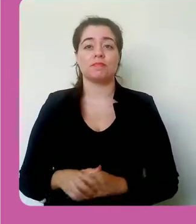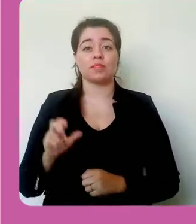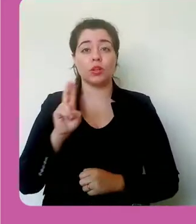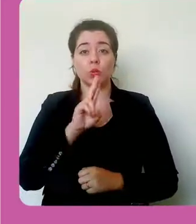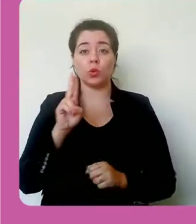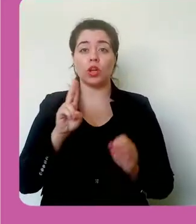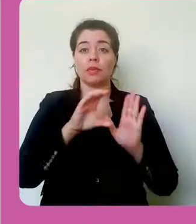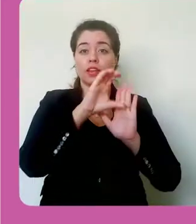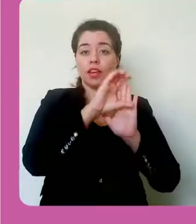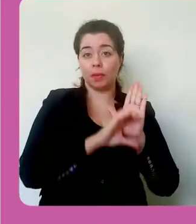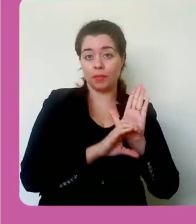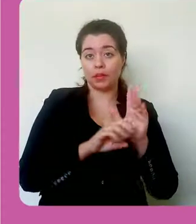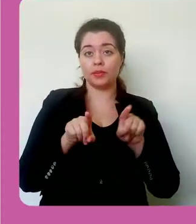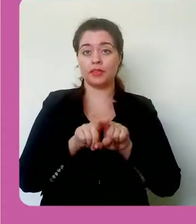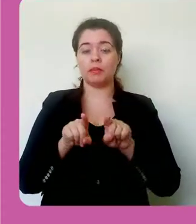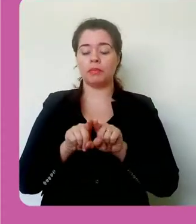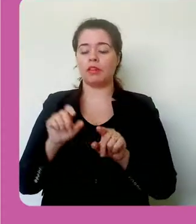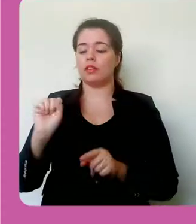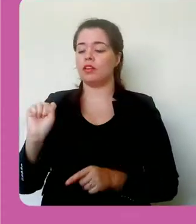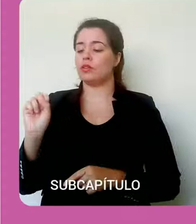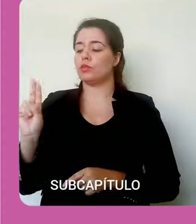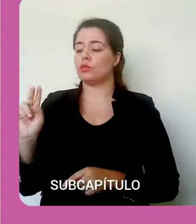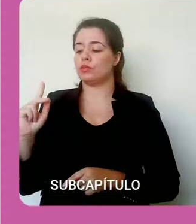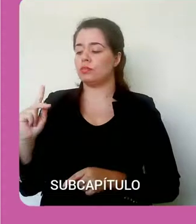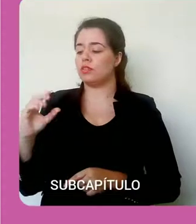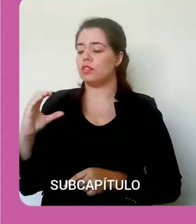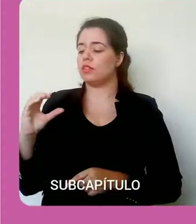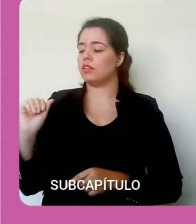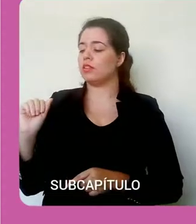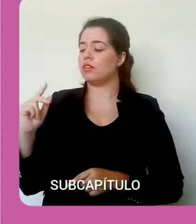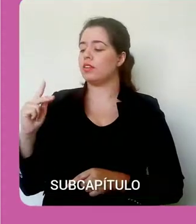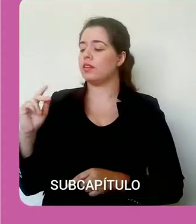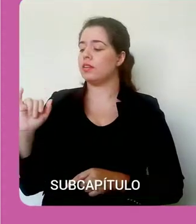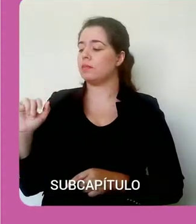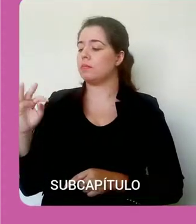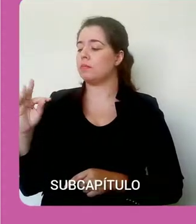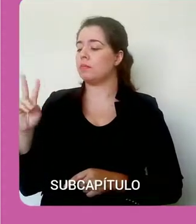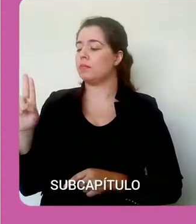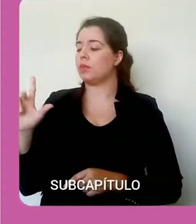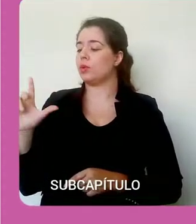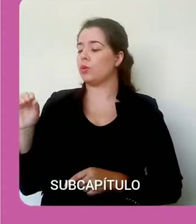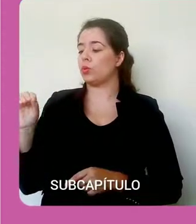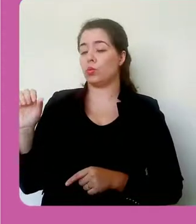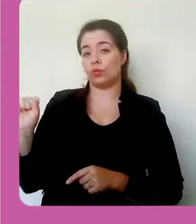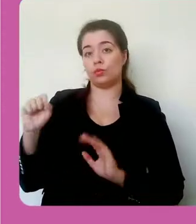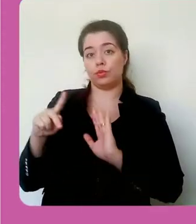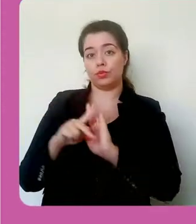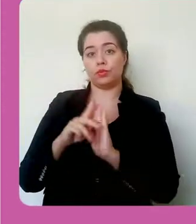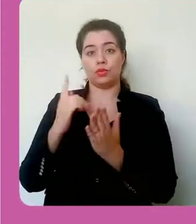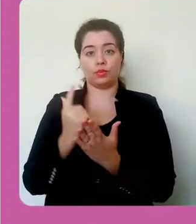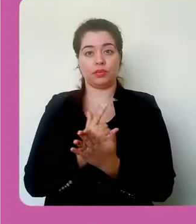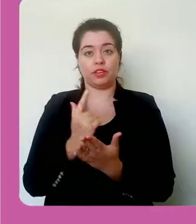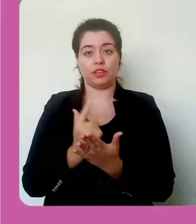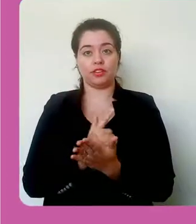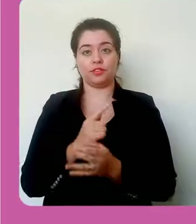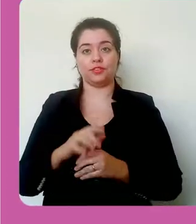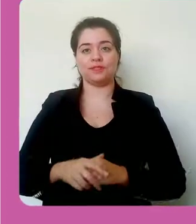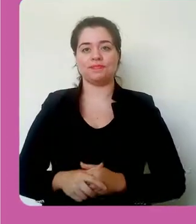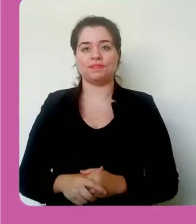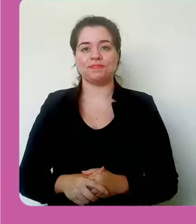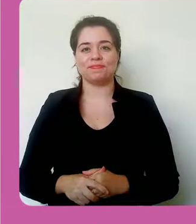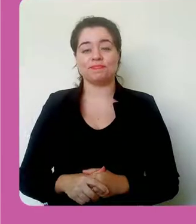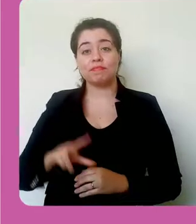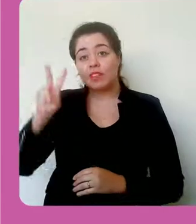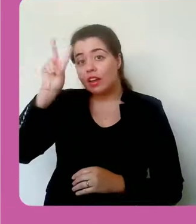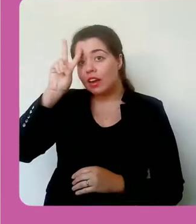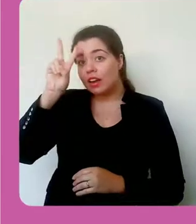Lembre-se que para a gente poder incluir um recurso dentro de um tópico específico aqui do Moodle, nós precisamos ter